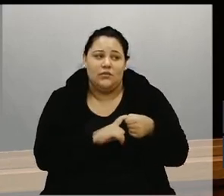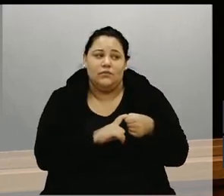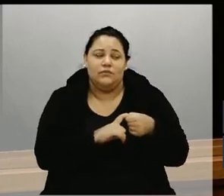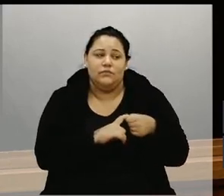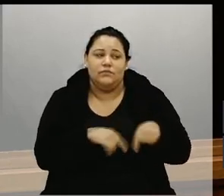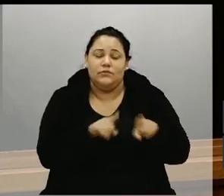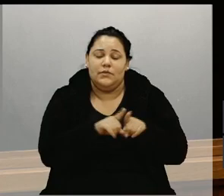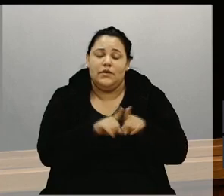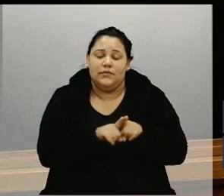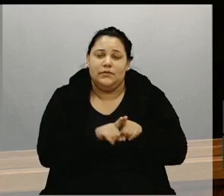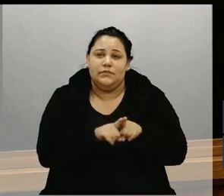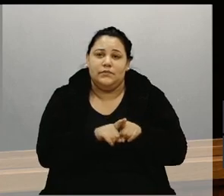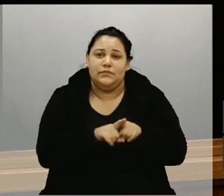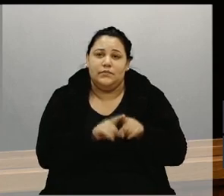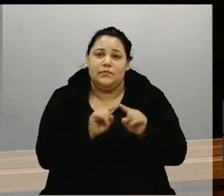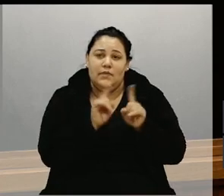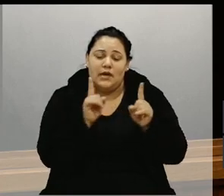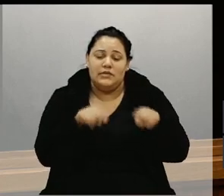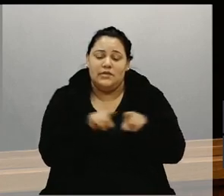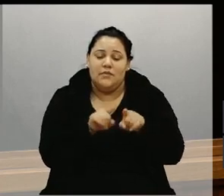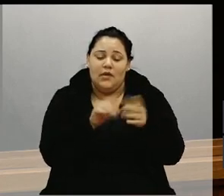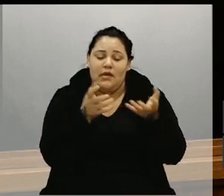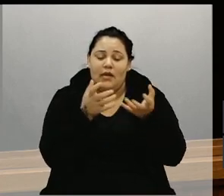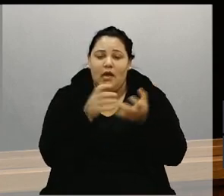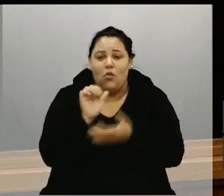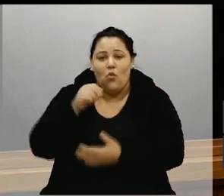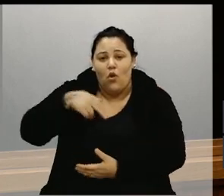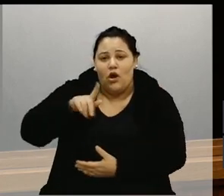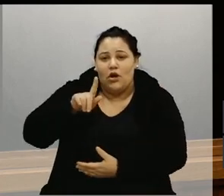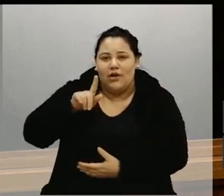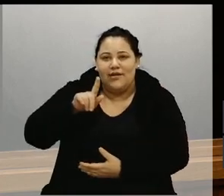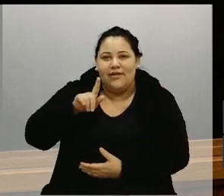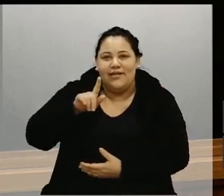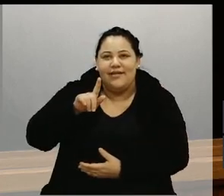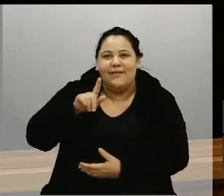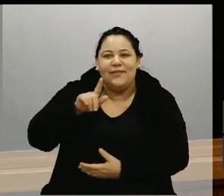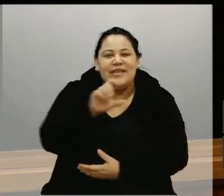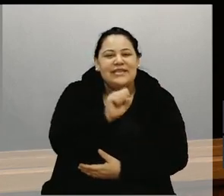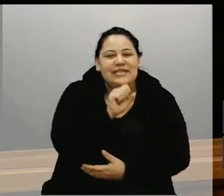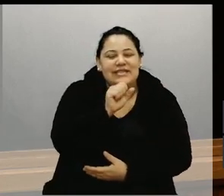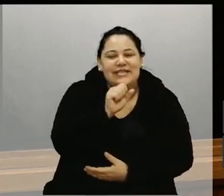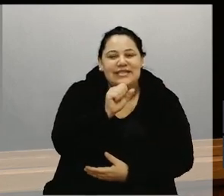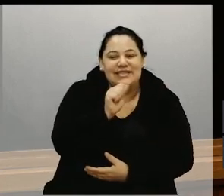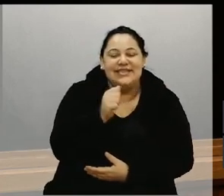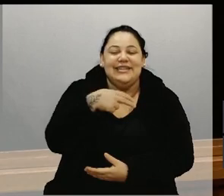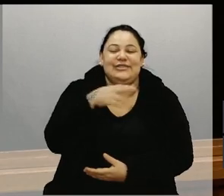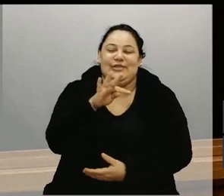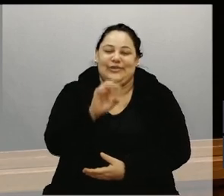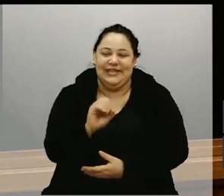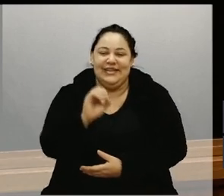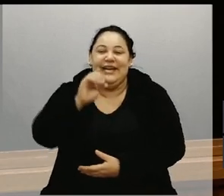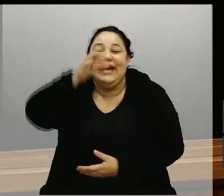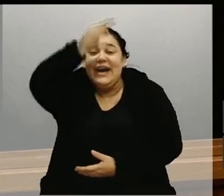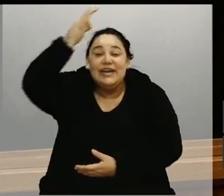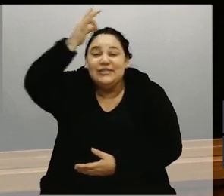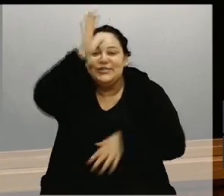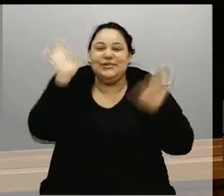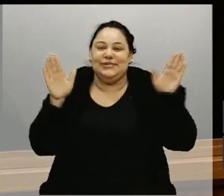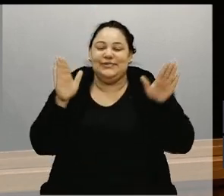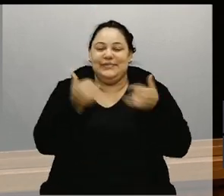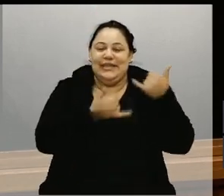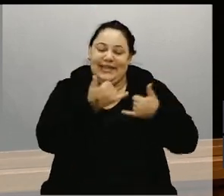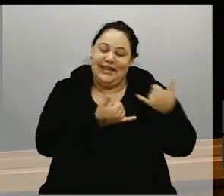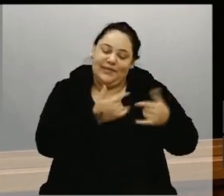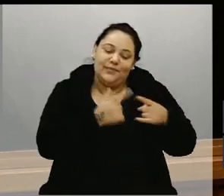mas também quero tanto o Ângelo, que eu disse para ele, Santo Anjo, né? Como o Melete, imediatamente um ou